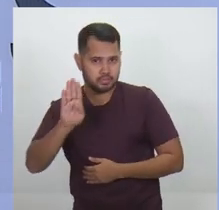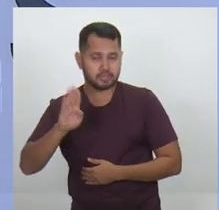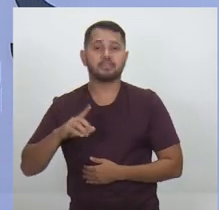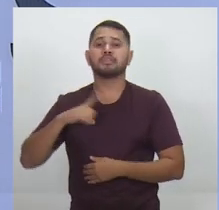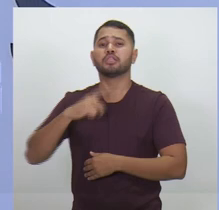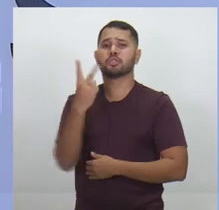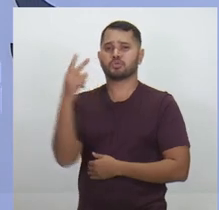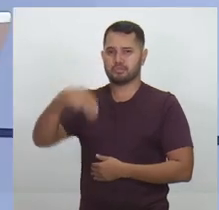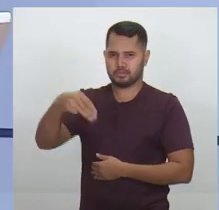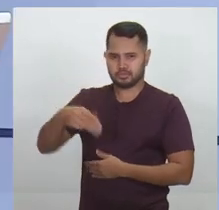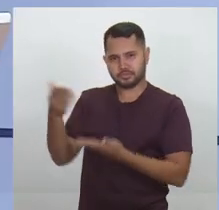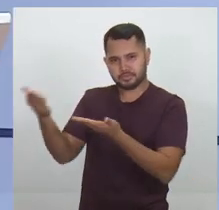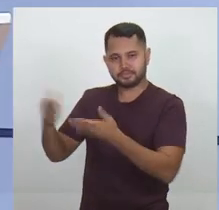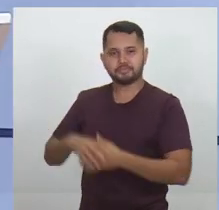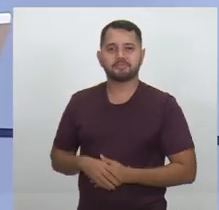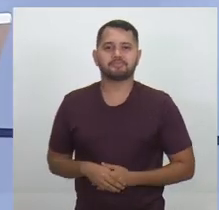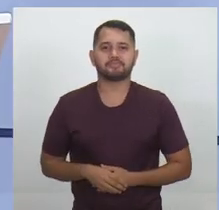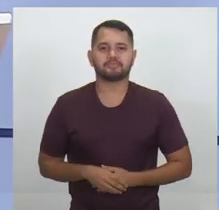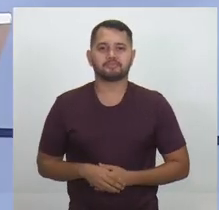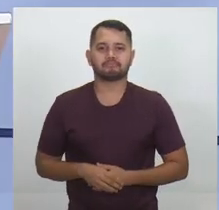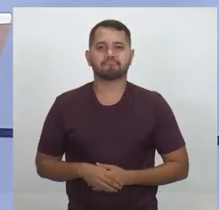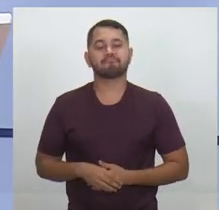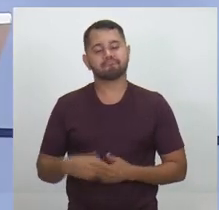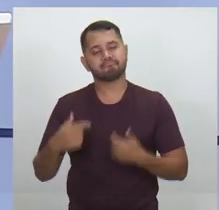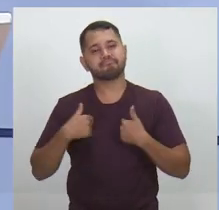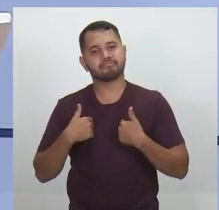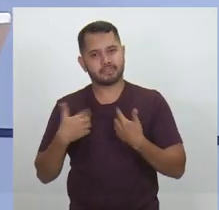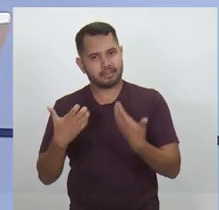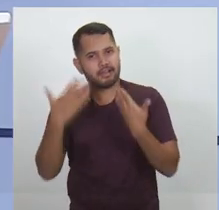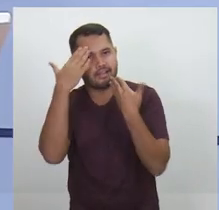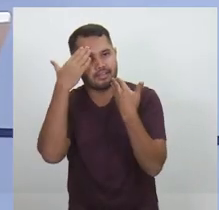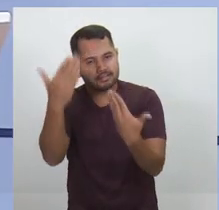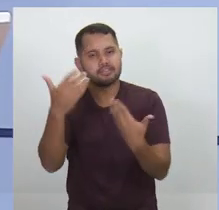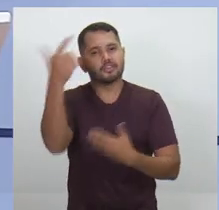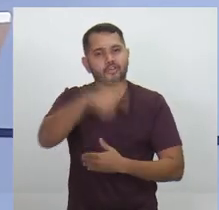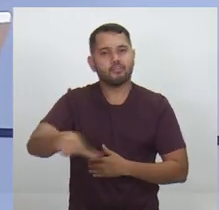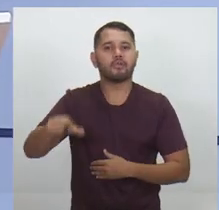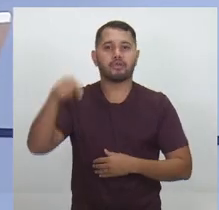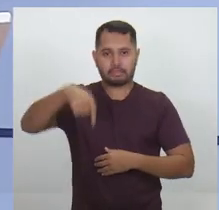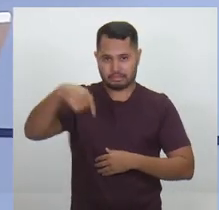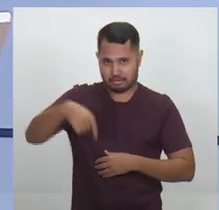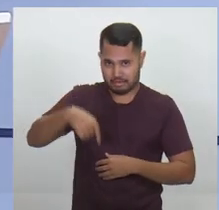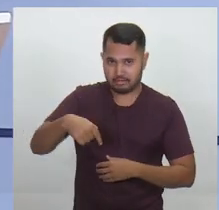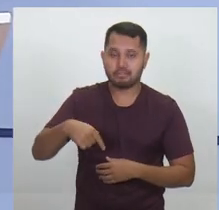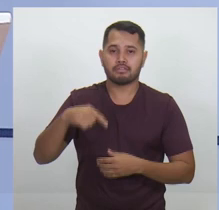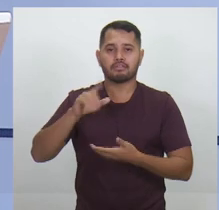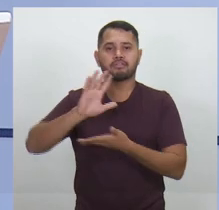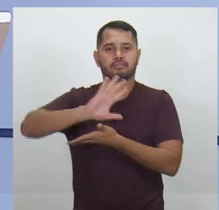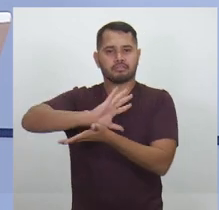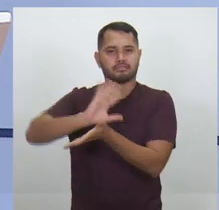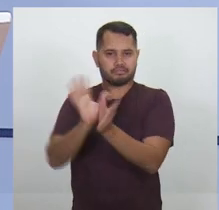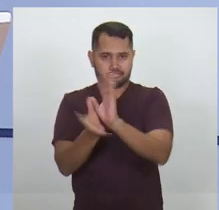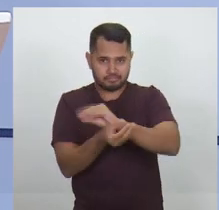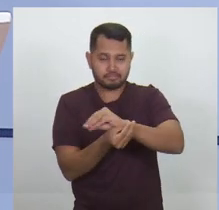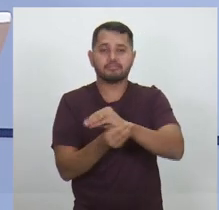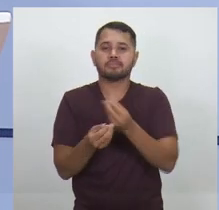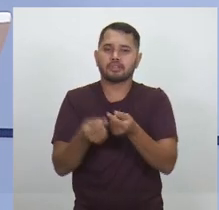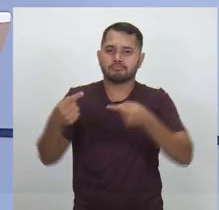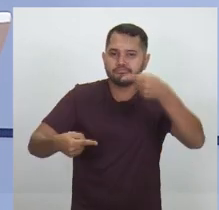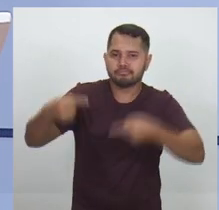tem dois minutos, candidata. Eu quero agradecer mais uma vez aqui emissora, que oportuniza esse debate,